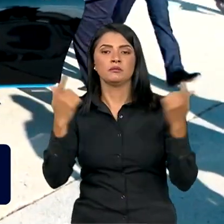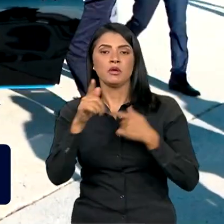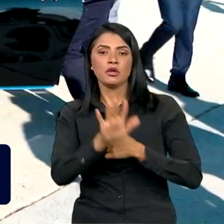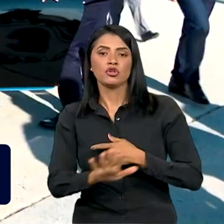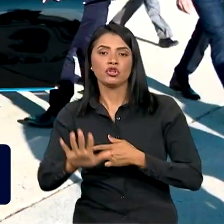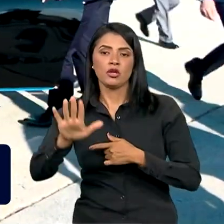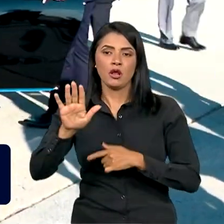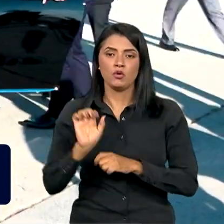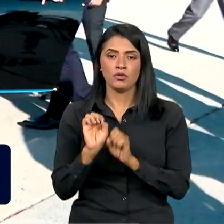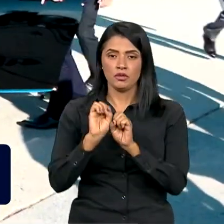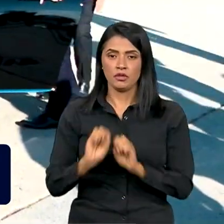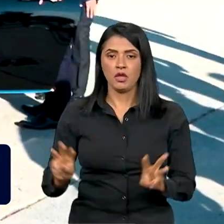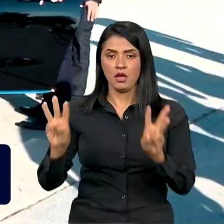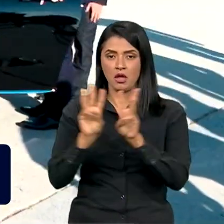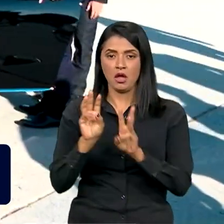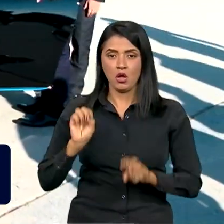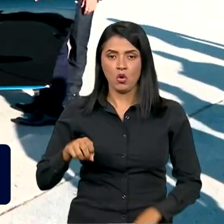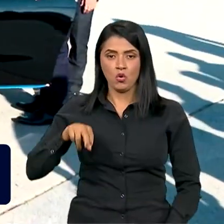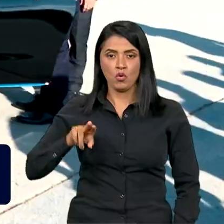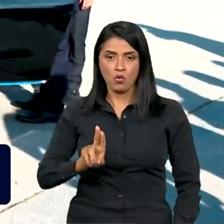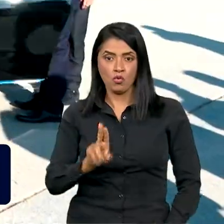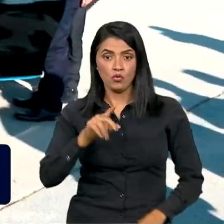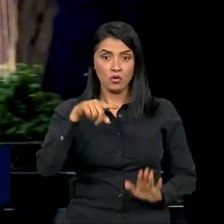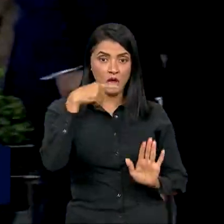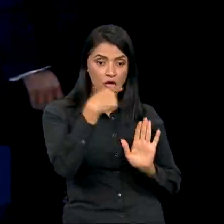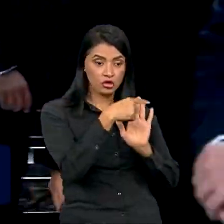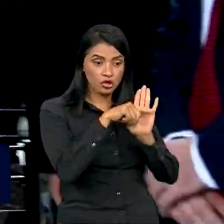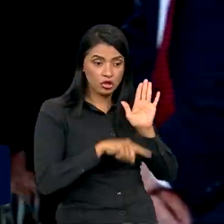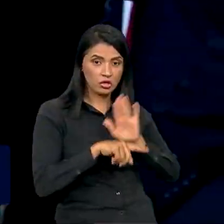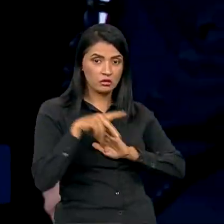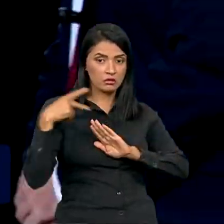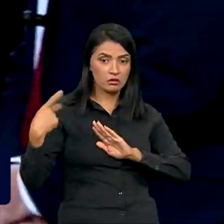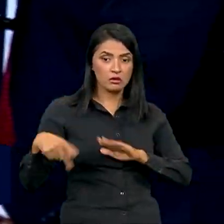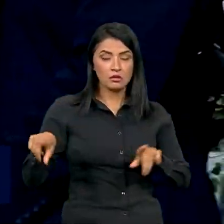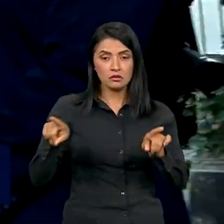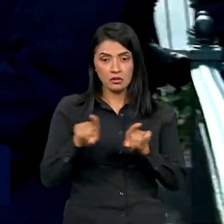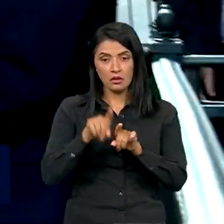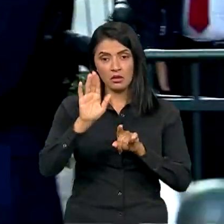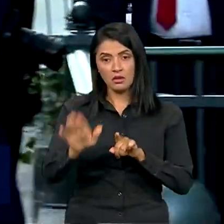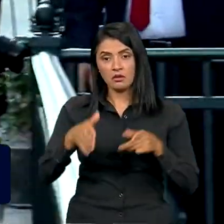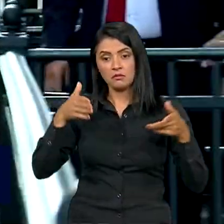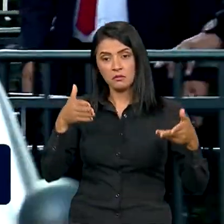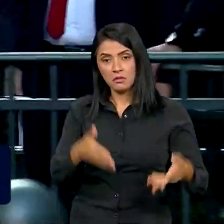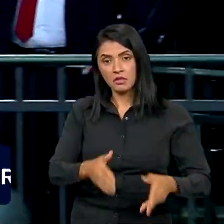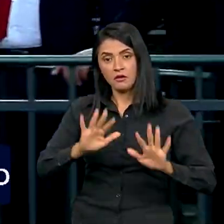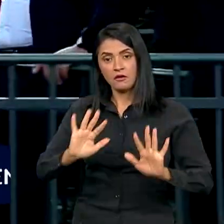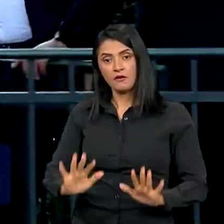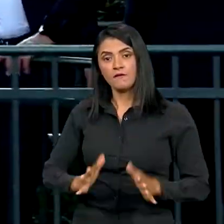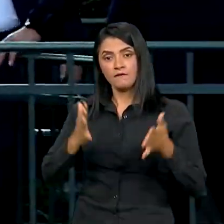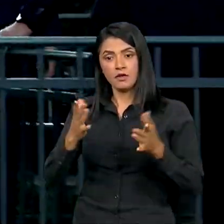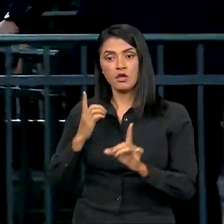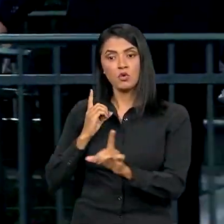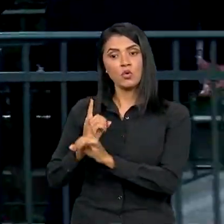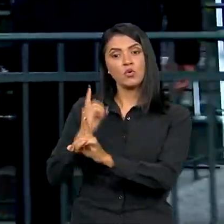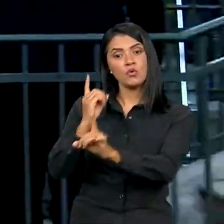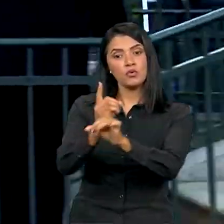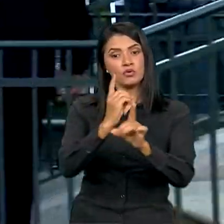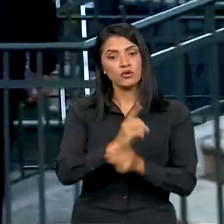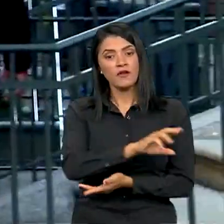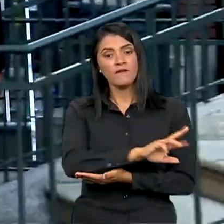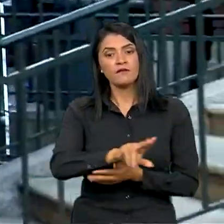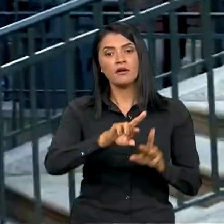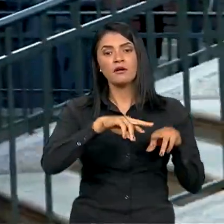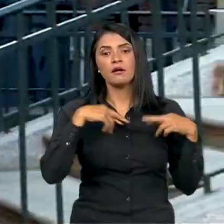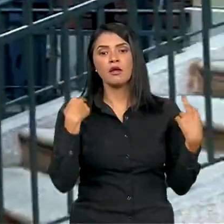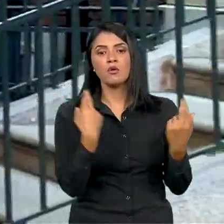das Nações Unidas. Na agenda do presidente, ainda está a participação em eventos, encontros e diversas